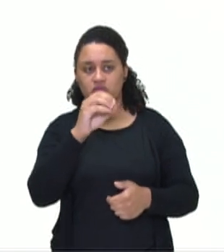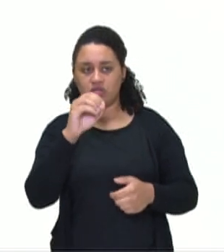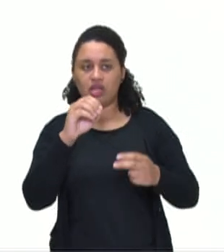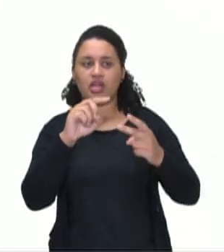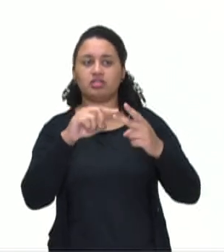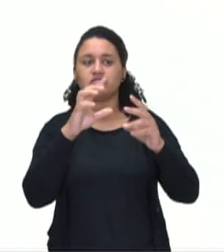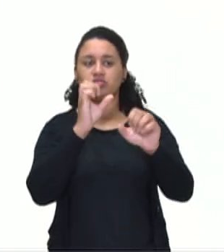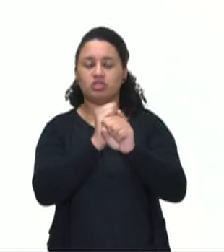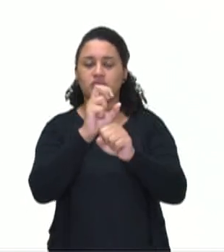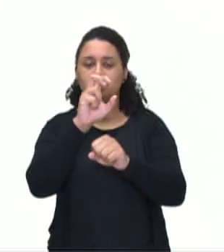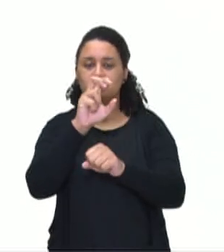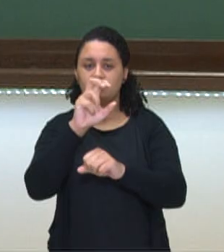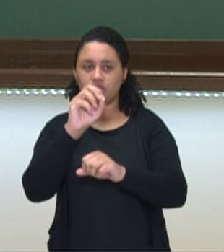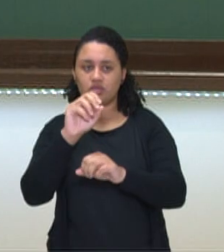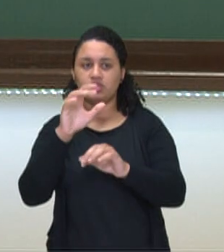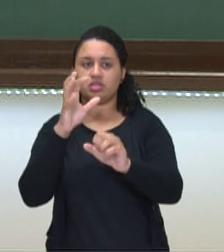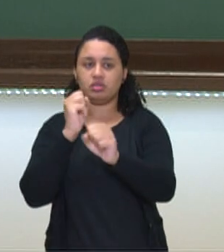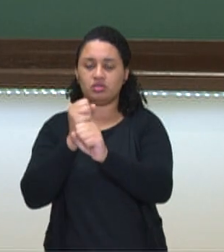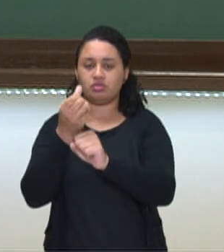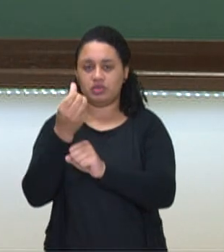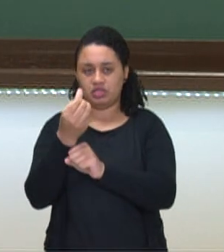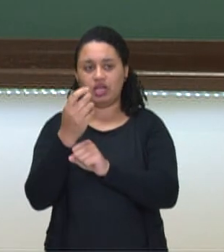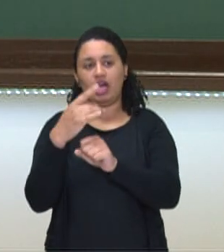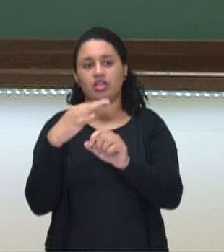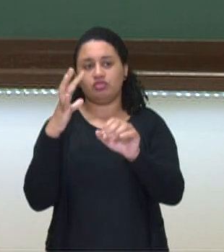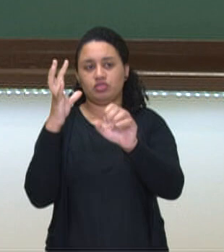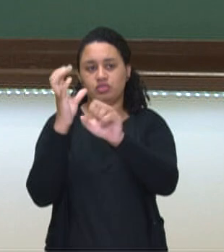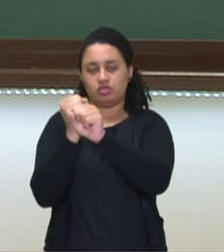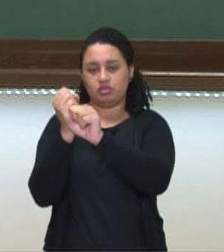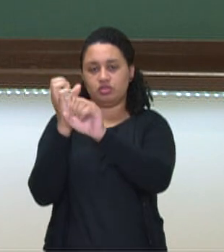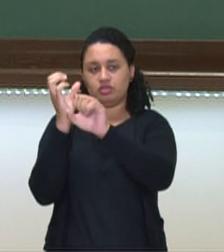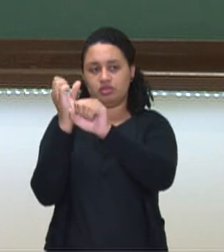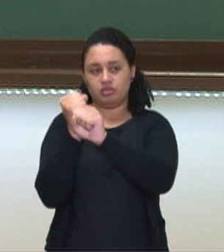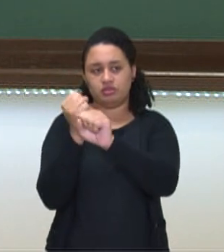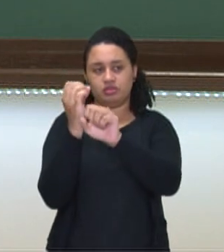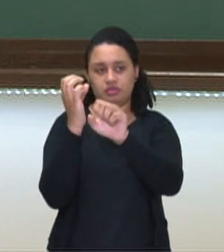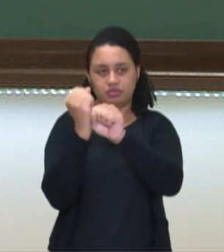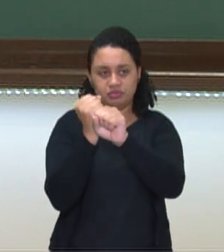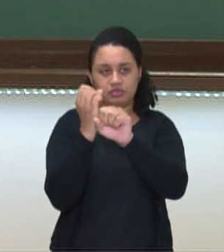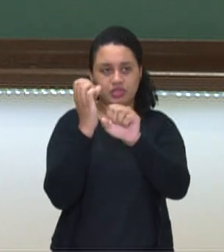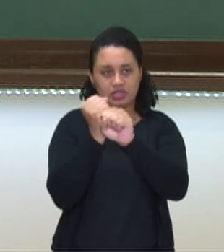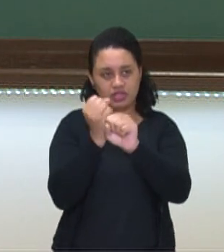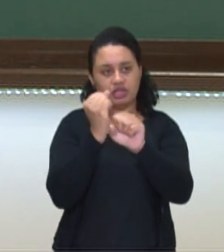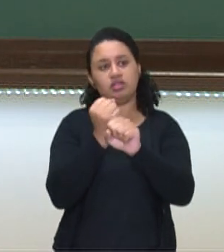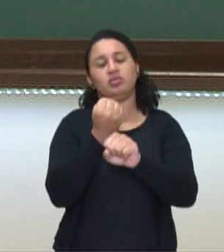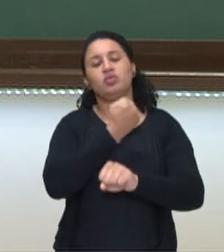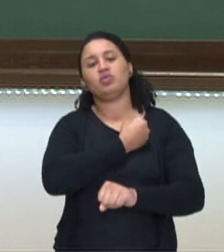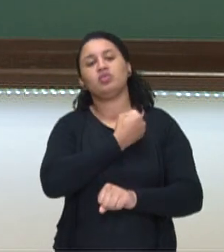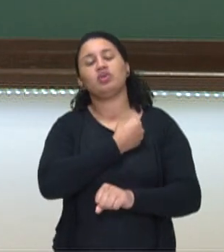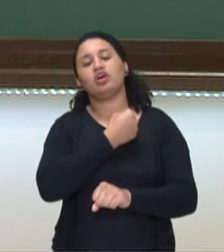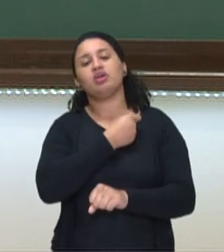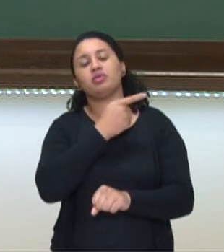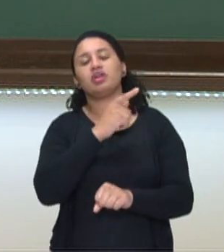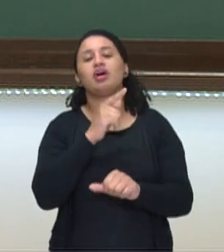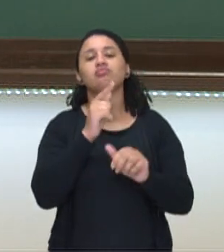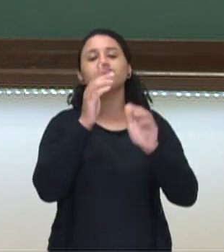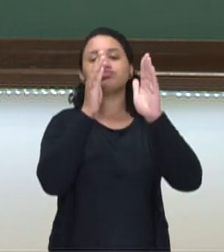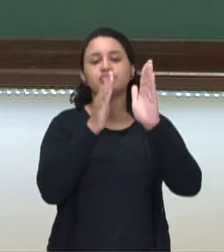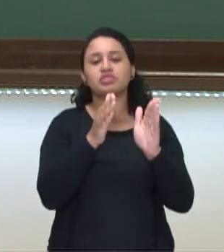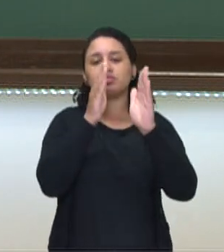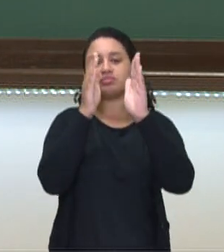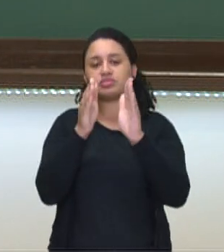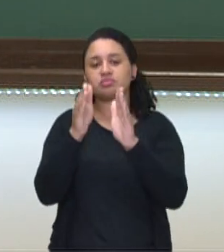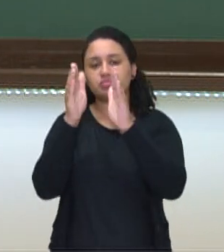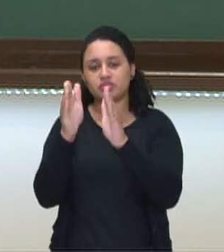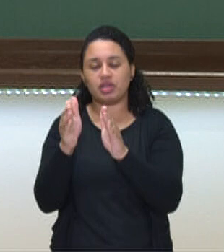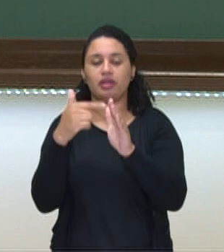mais 9 e eu somar, agrupar os números e os valores que estão dentro da mesma ordem. Então,